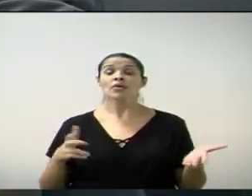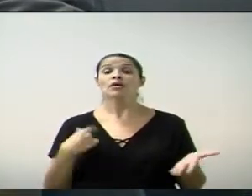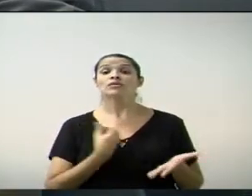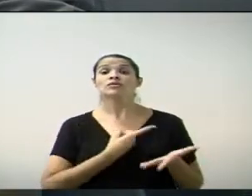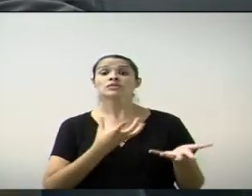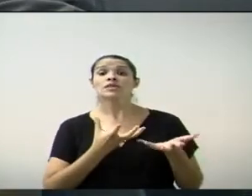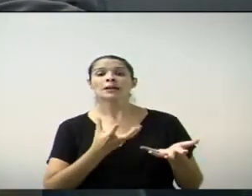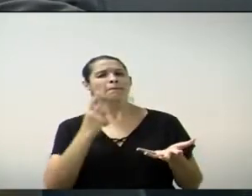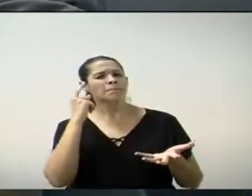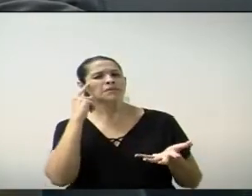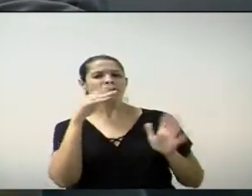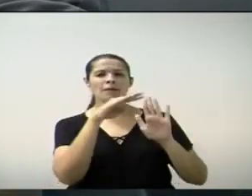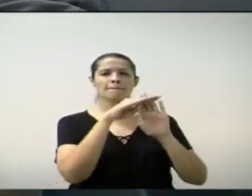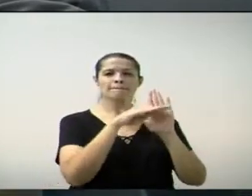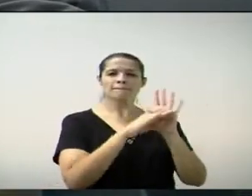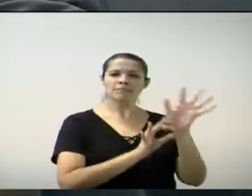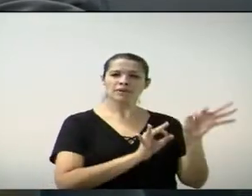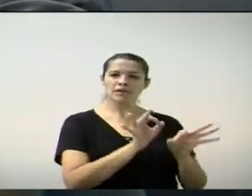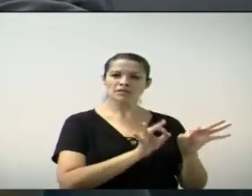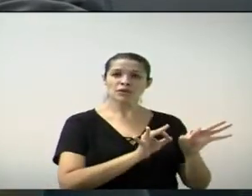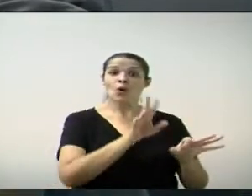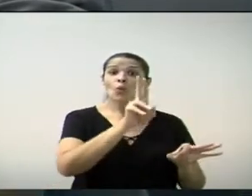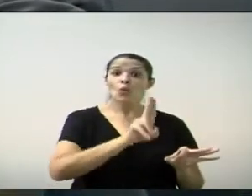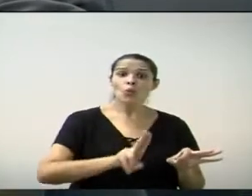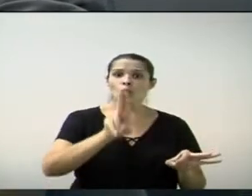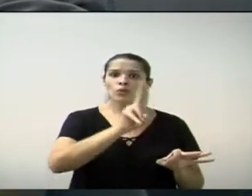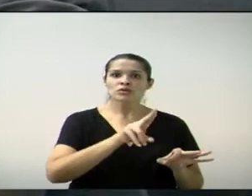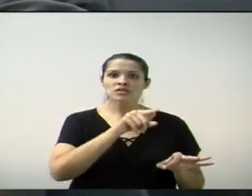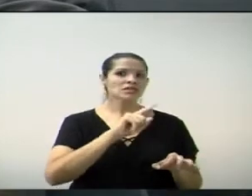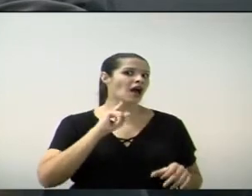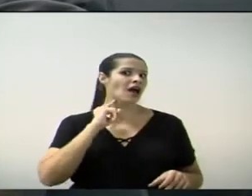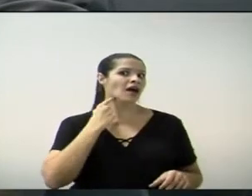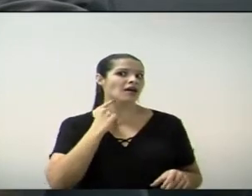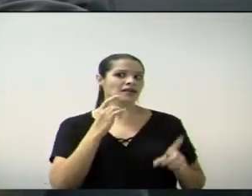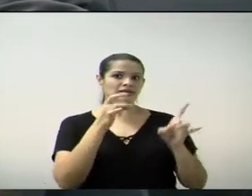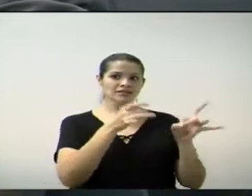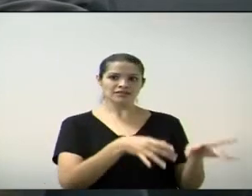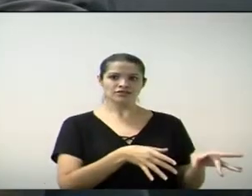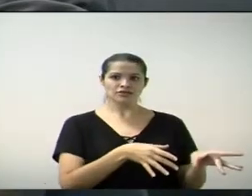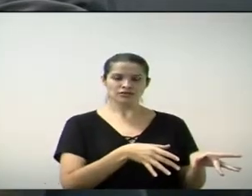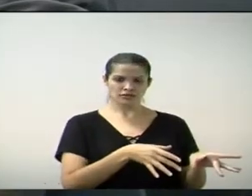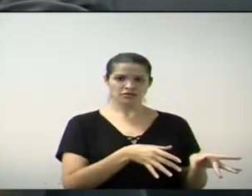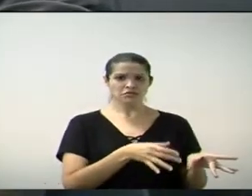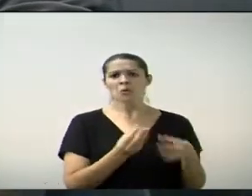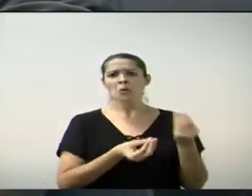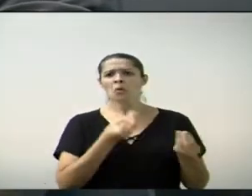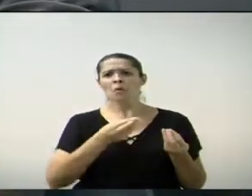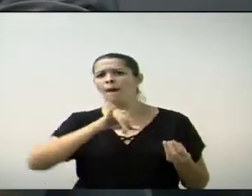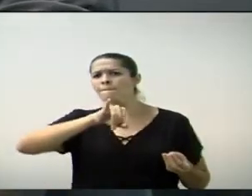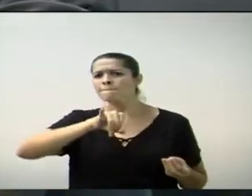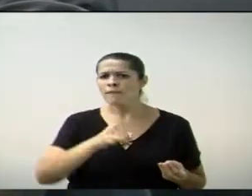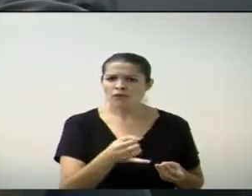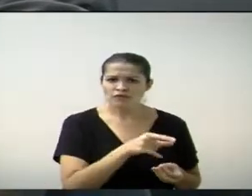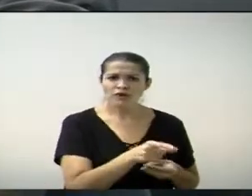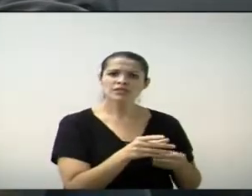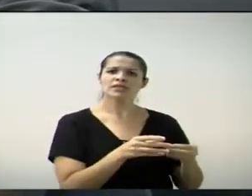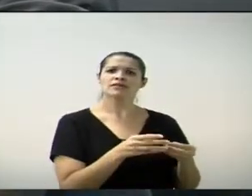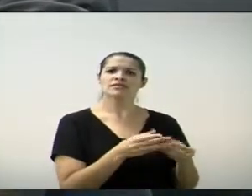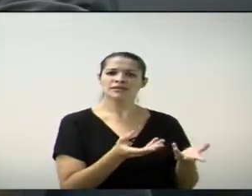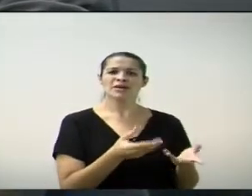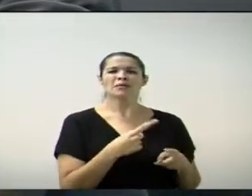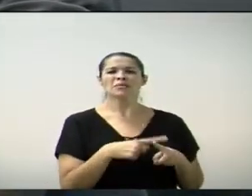a gente poderia estar utilizando desse entulho a nosso favor, transformando ele em material reciclado. A nossa cidade é carente de